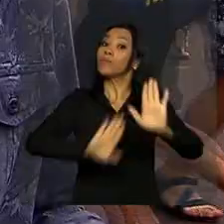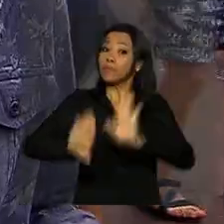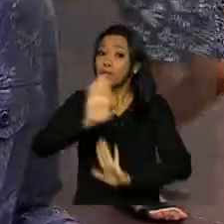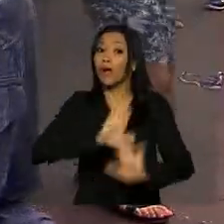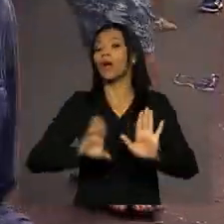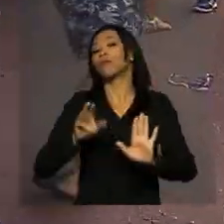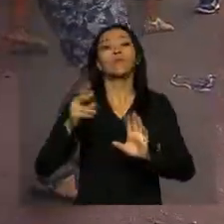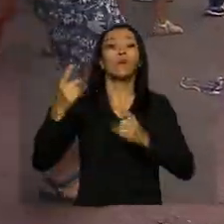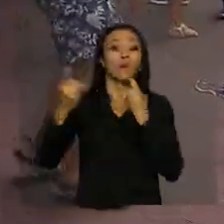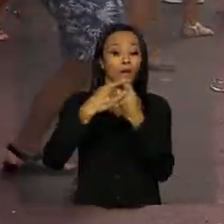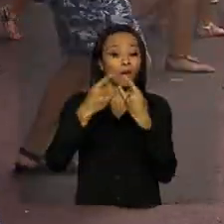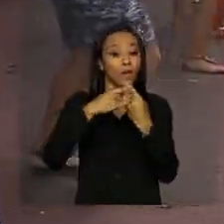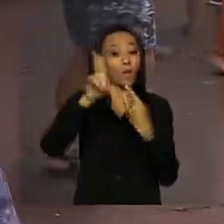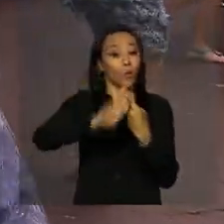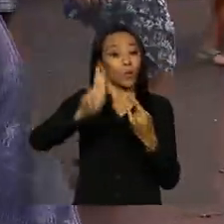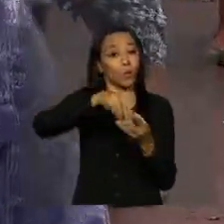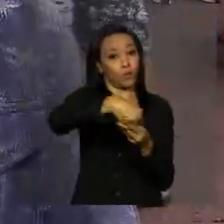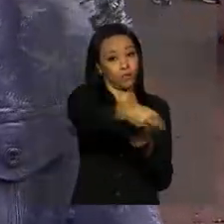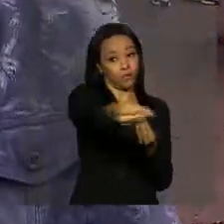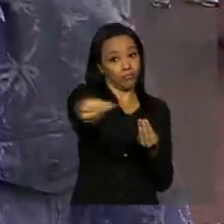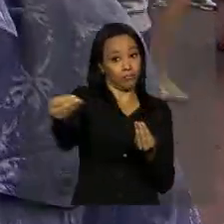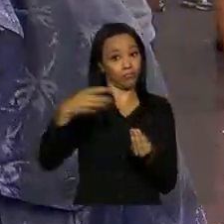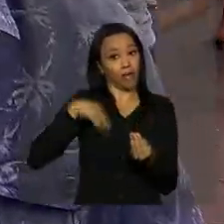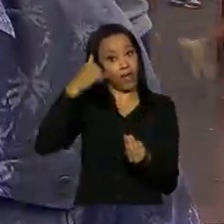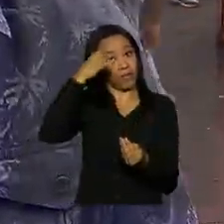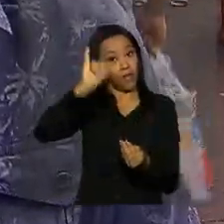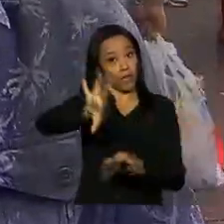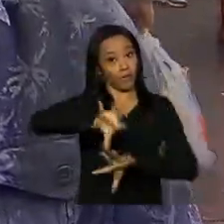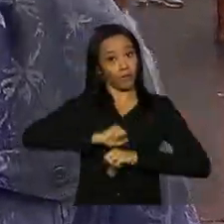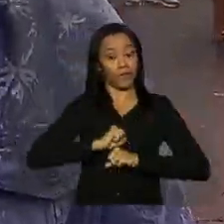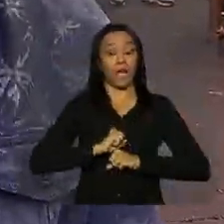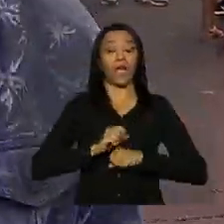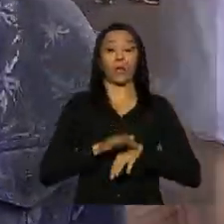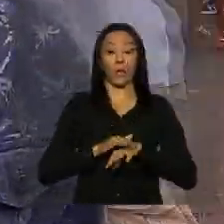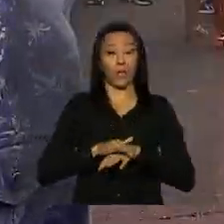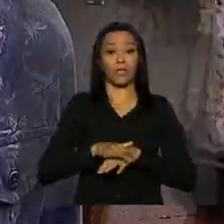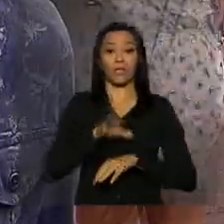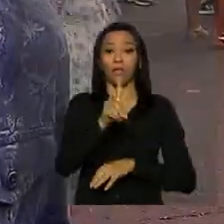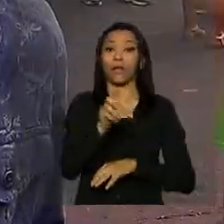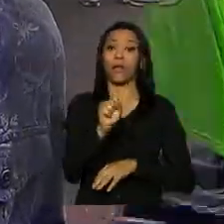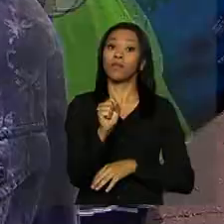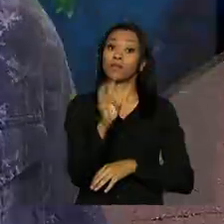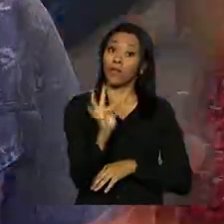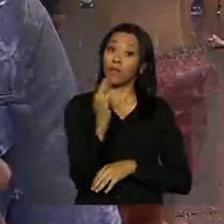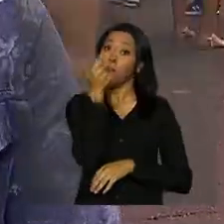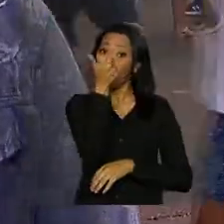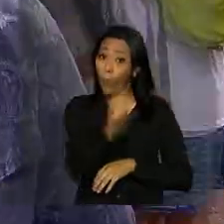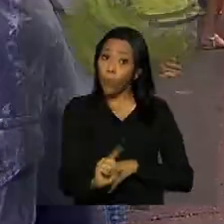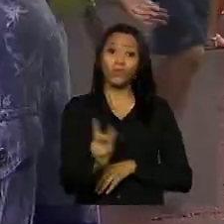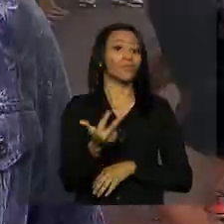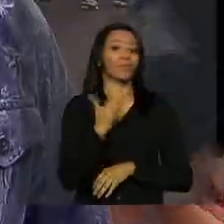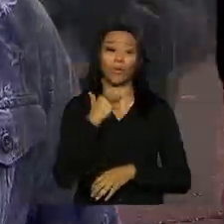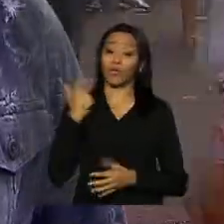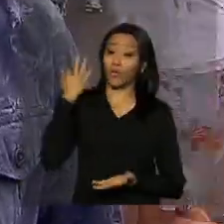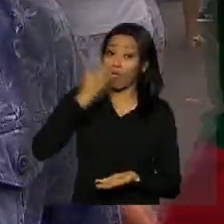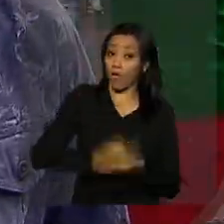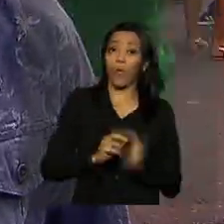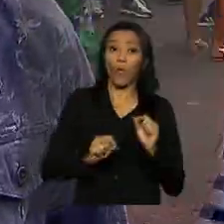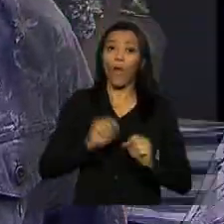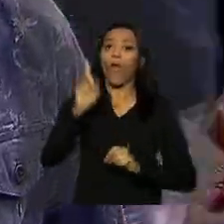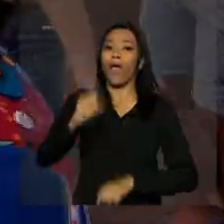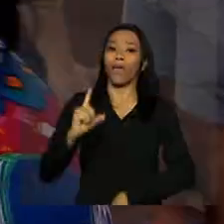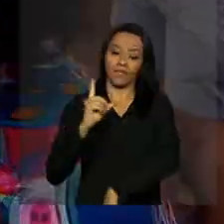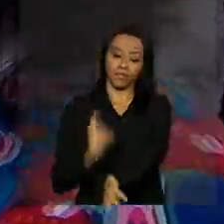preservativos para evitar as doenças sexualmente transmissíveis, um outro produto que não pode faltar neste carnaval é o